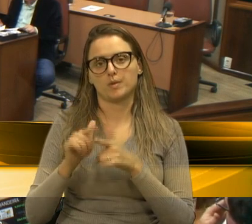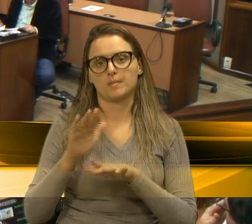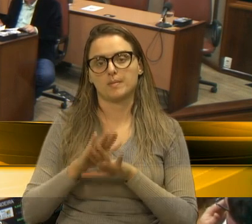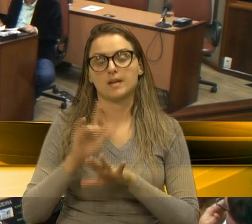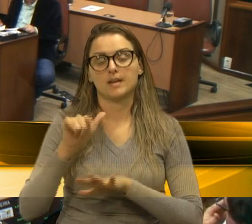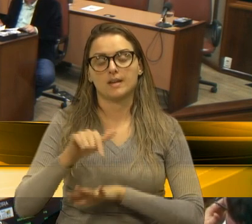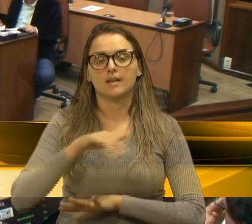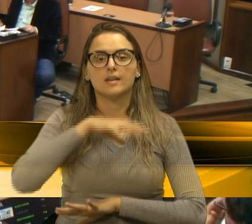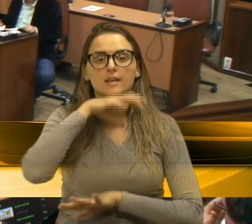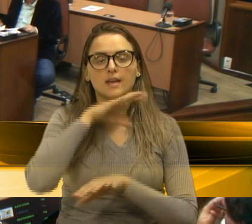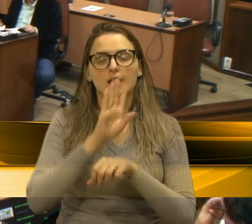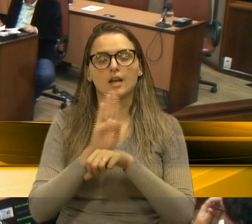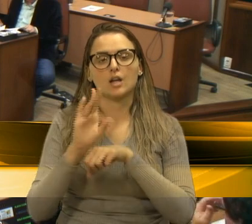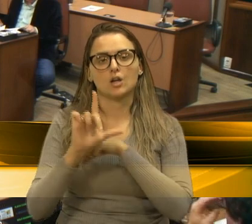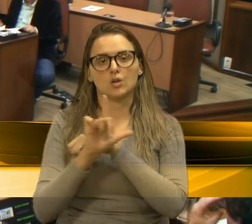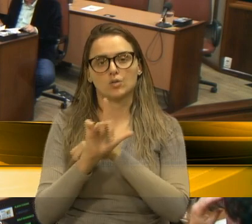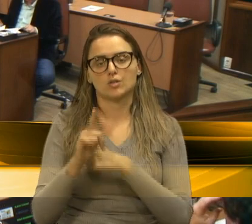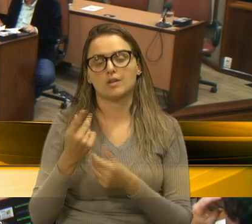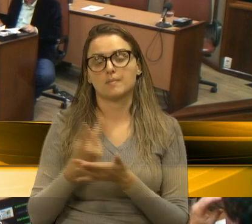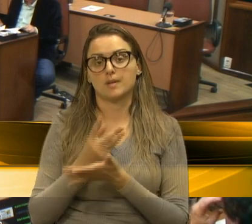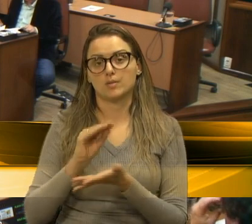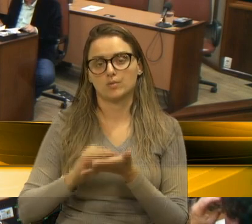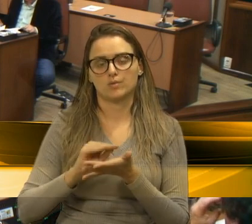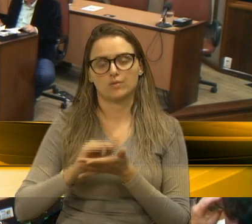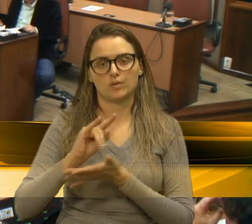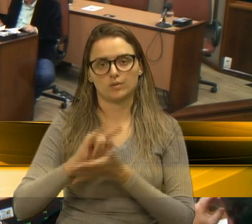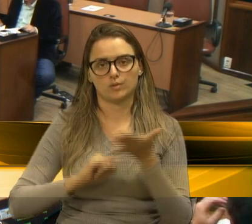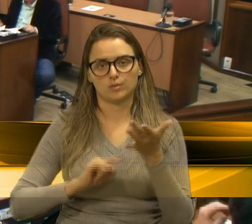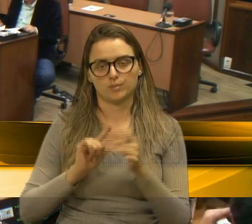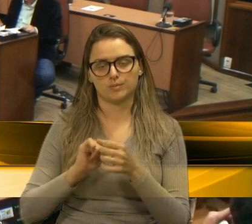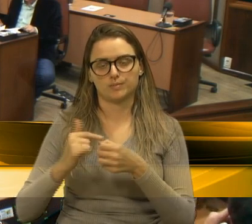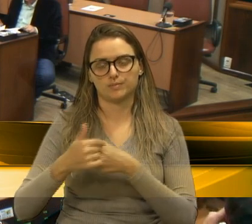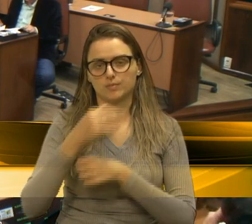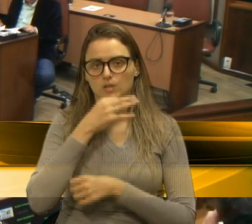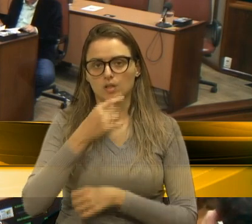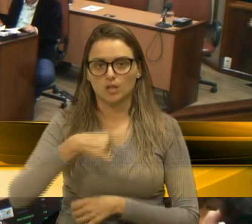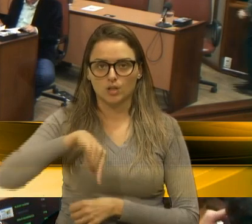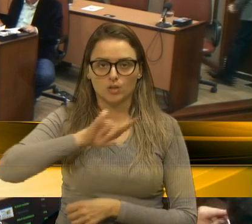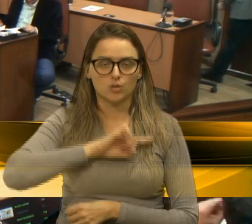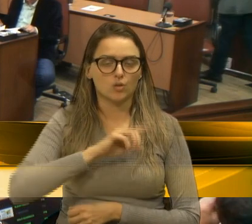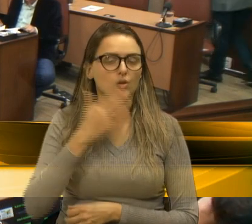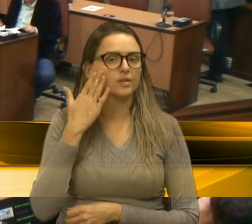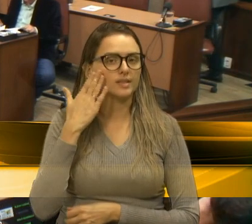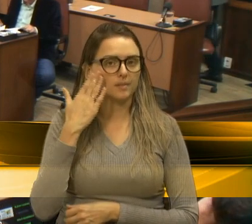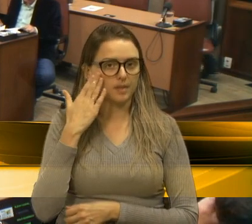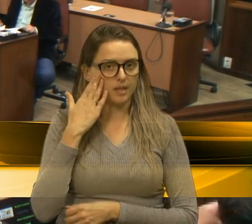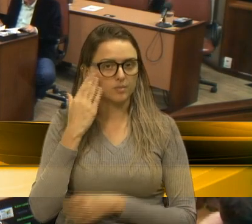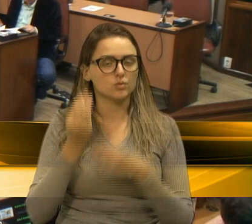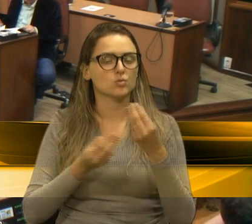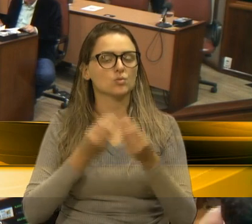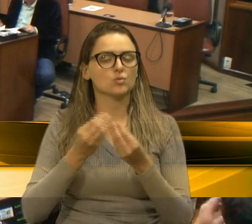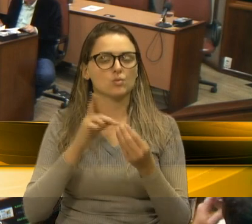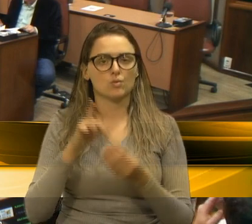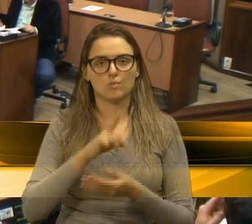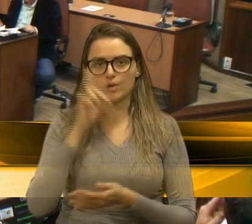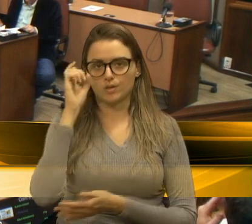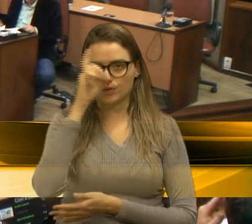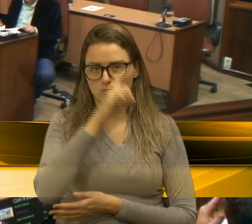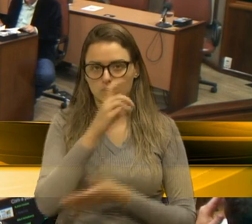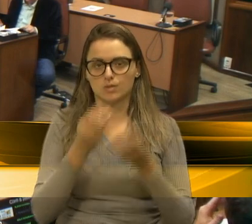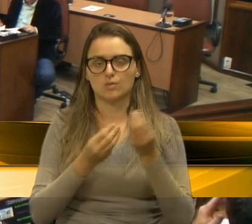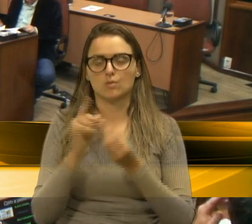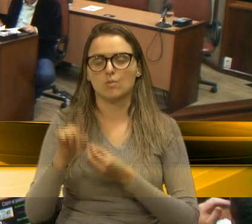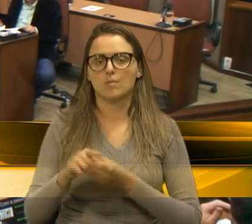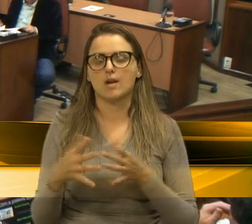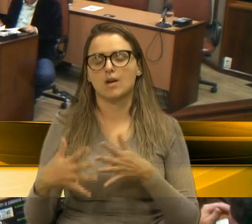loteamentos irregulares na nossa cidade de Caxias do Sul. Nós sabemos a extrema dificuldade que existe